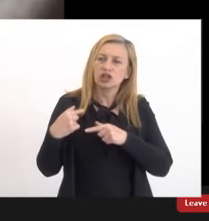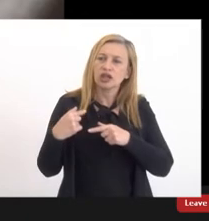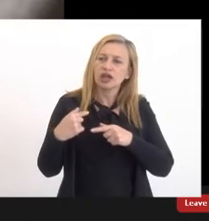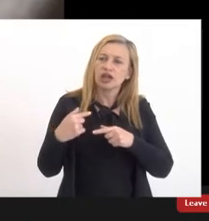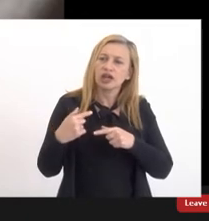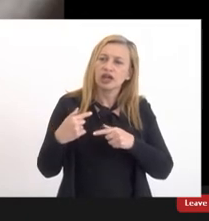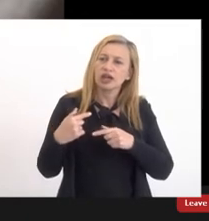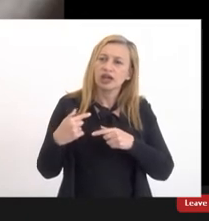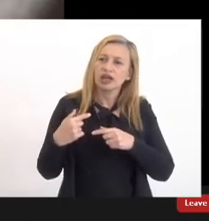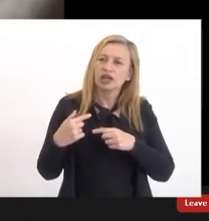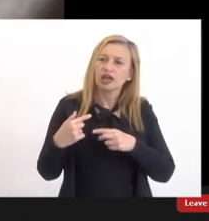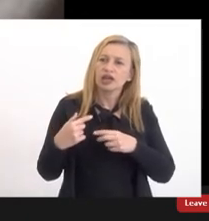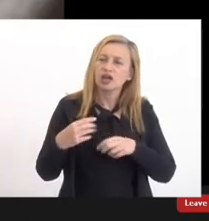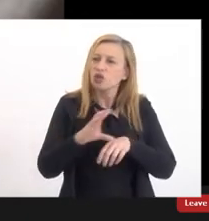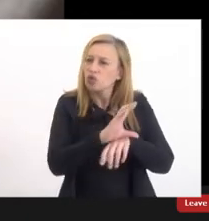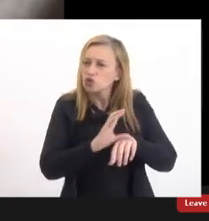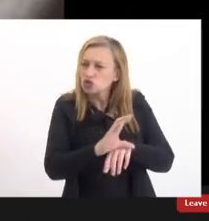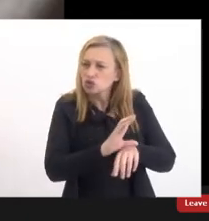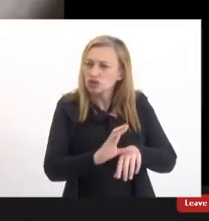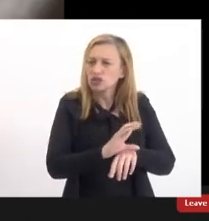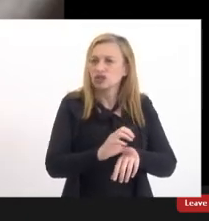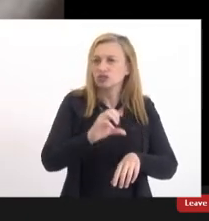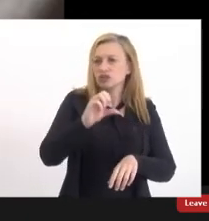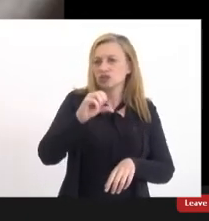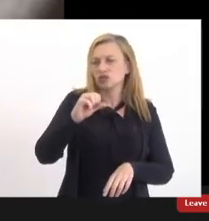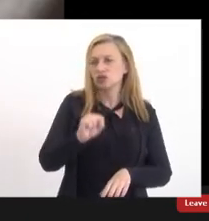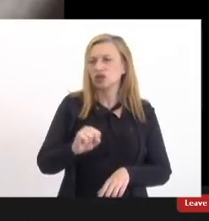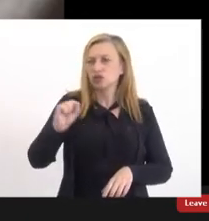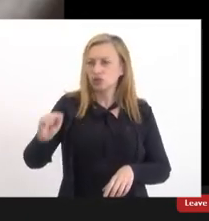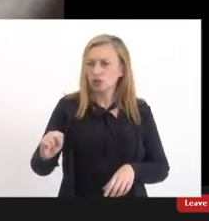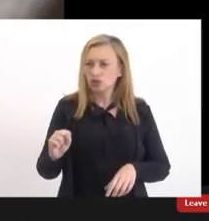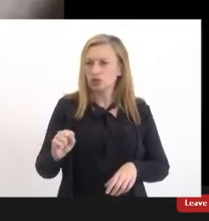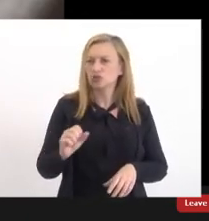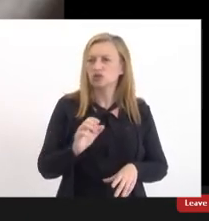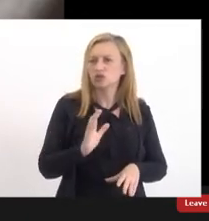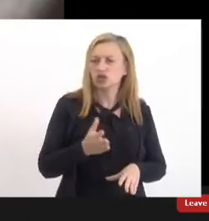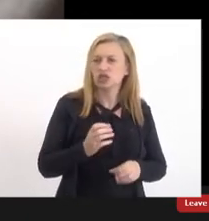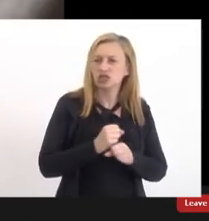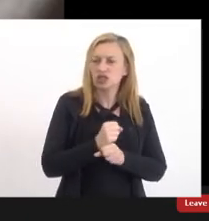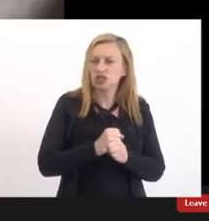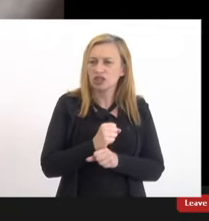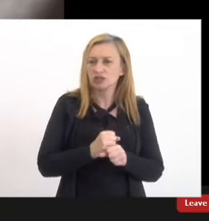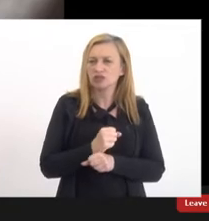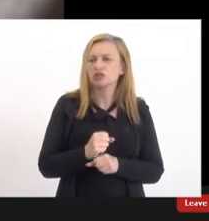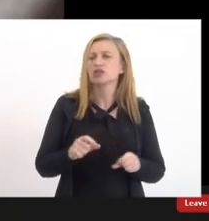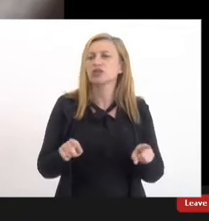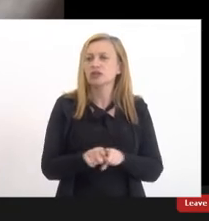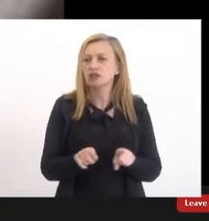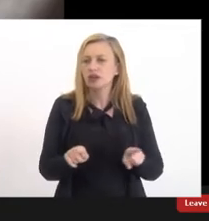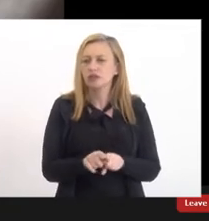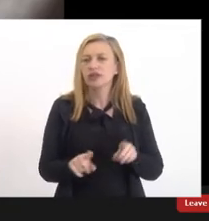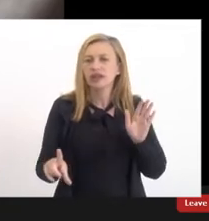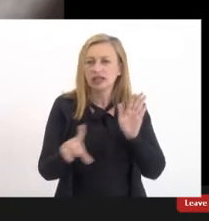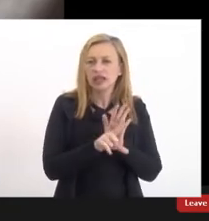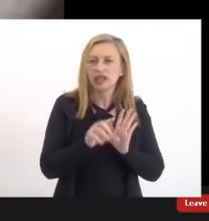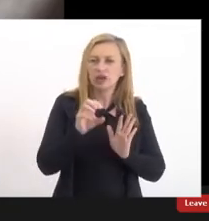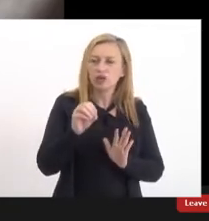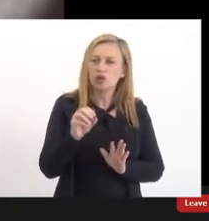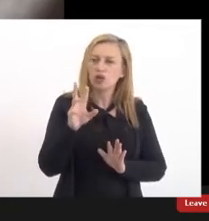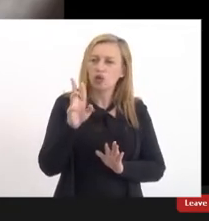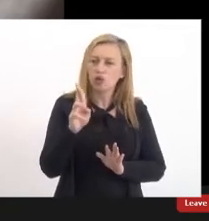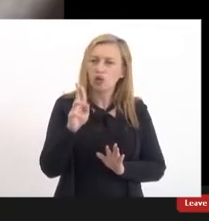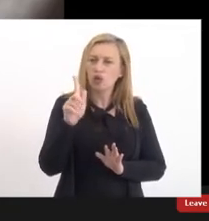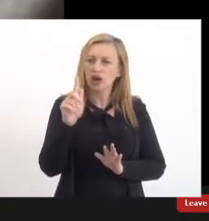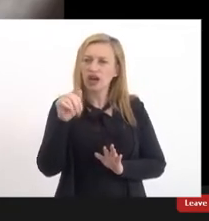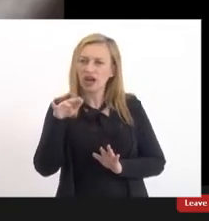herança da própria do reforço né é da da lei orgânica da assistência que fala